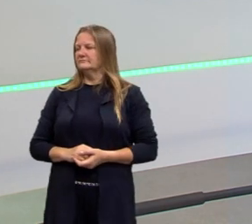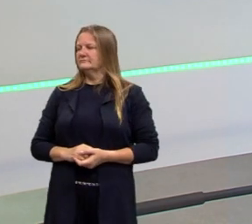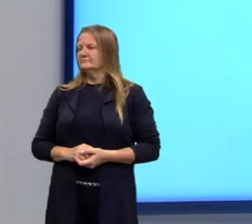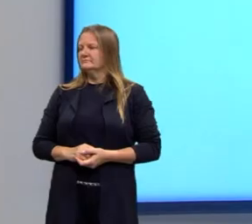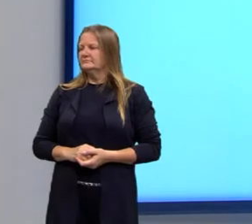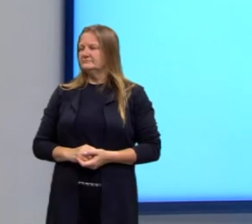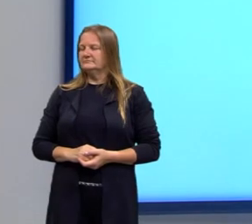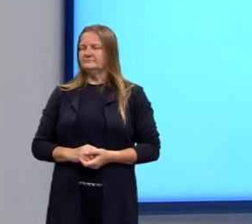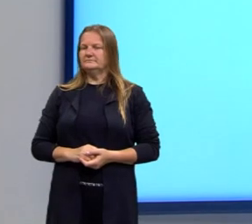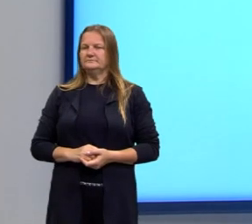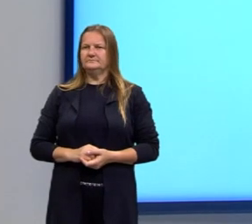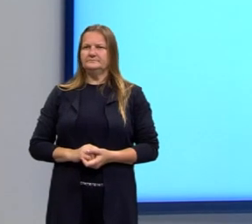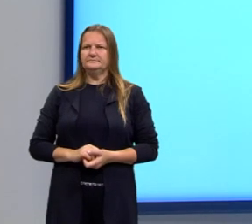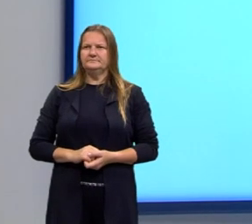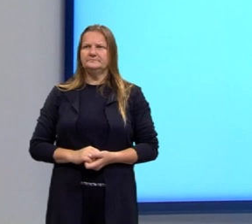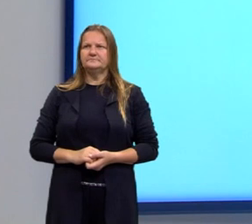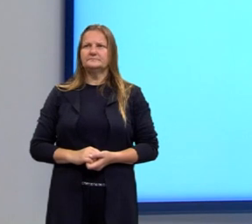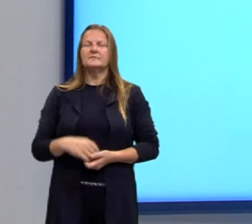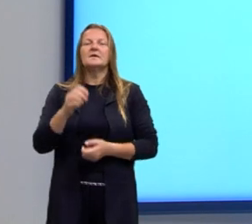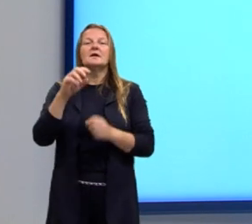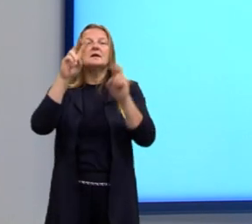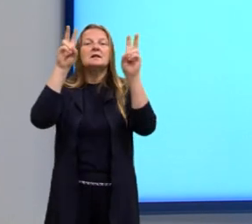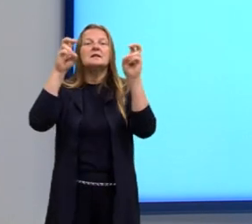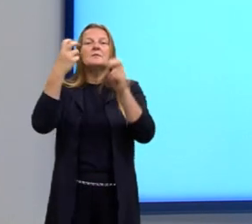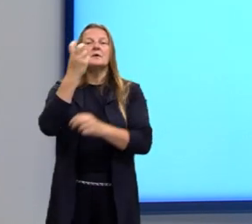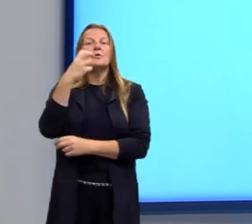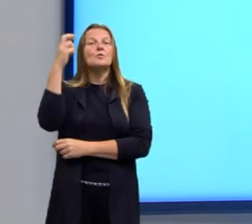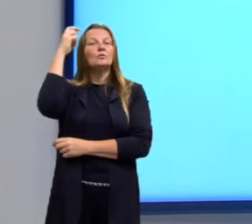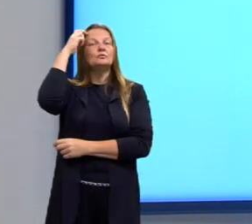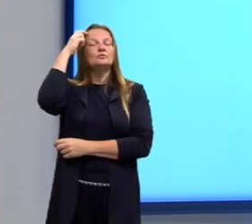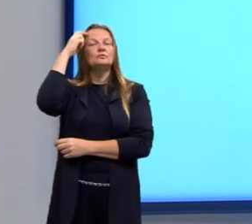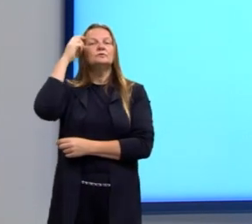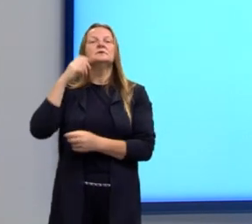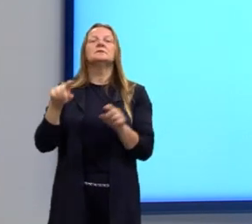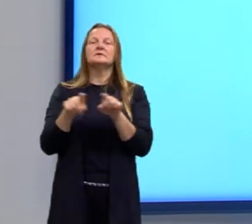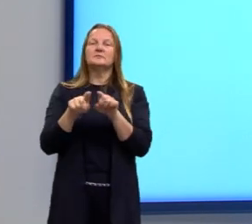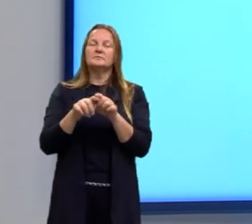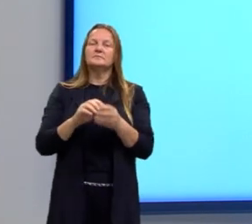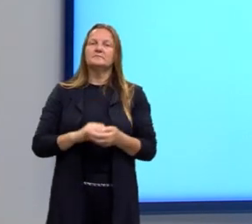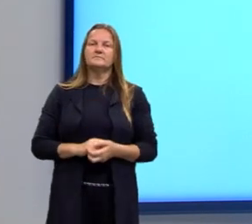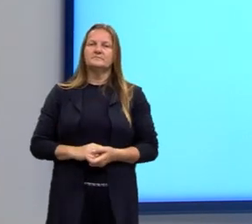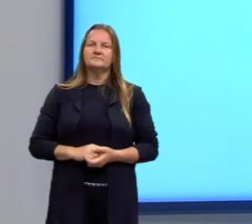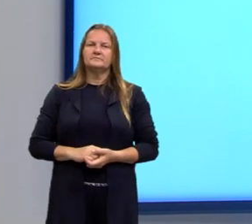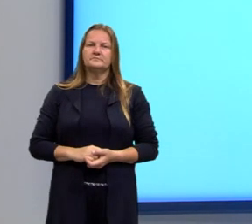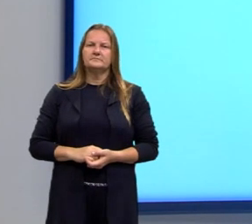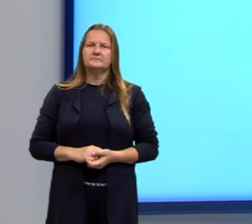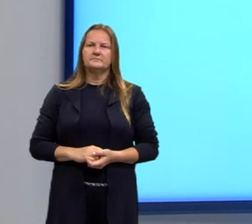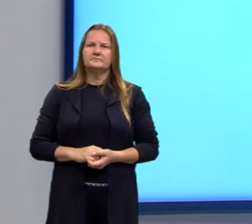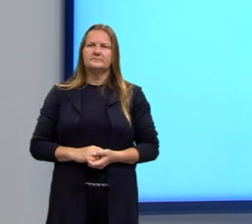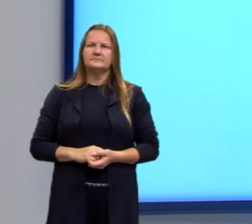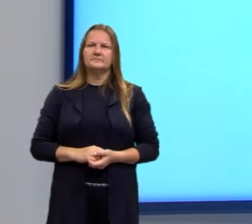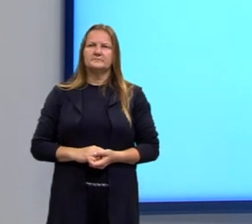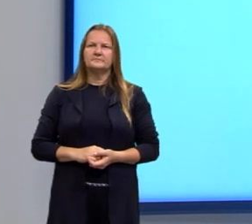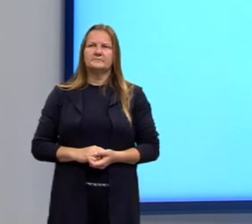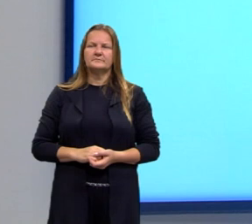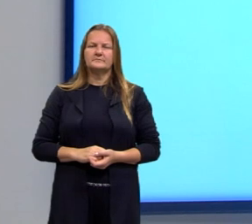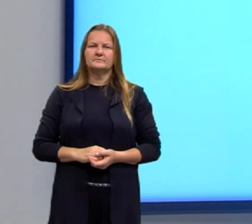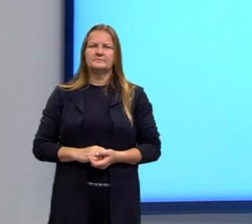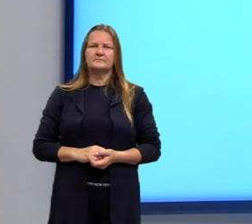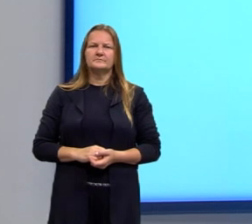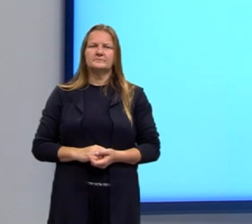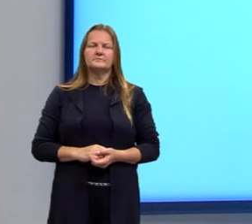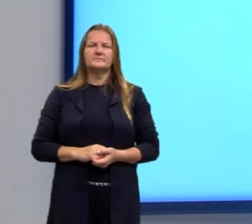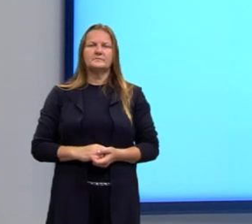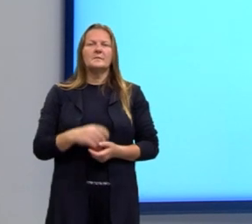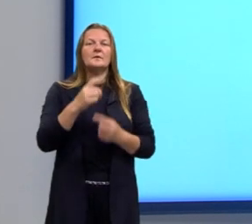Outro tema cultural que acaba sendo tratado dentro dos textos literários,